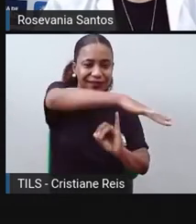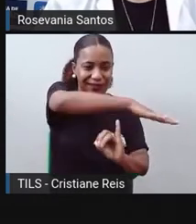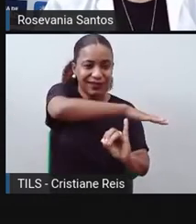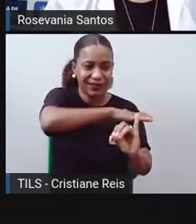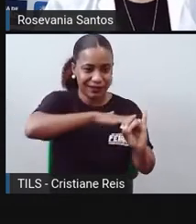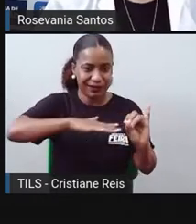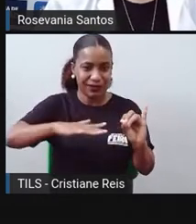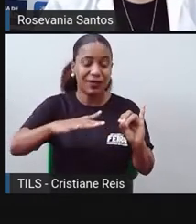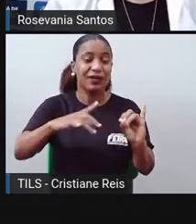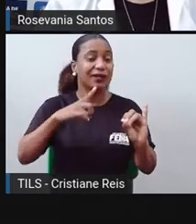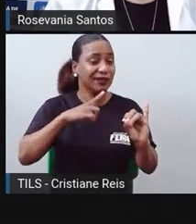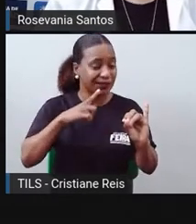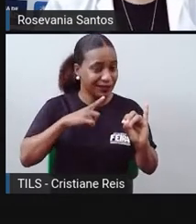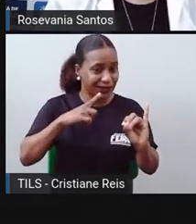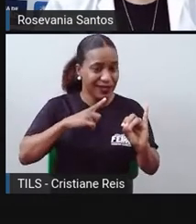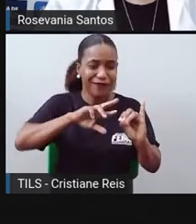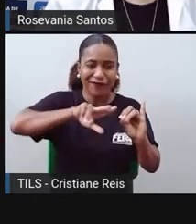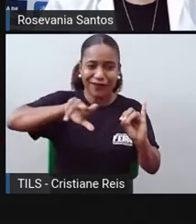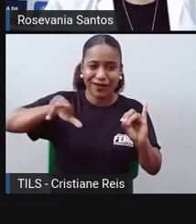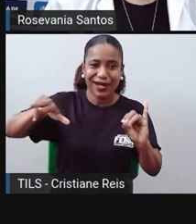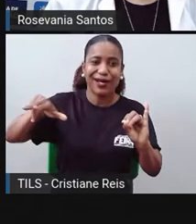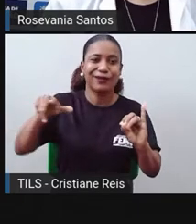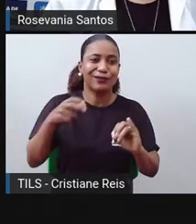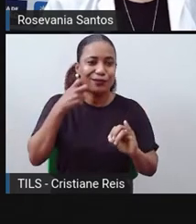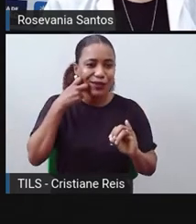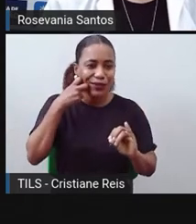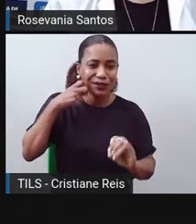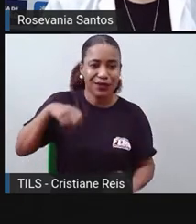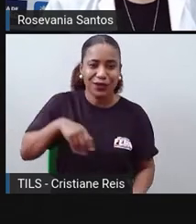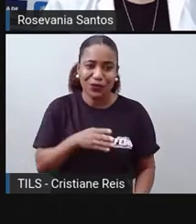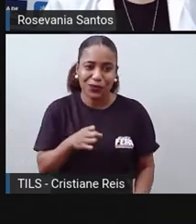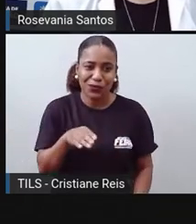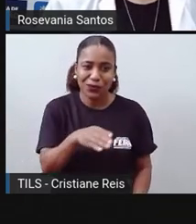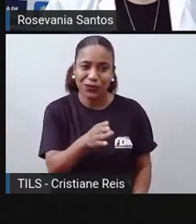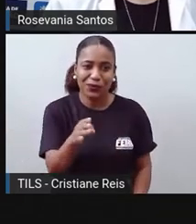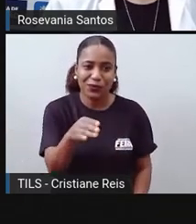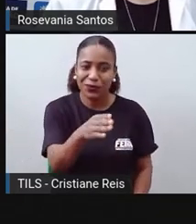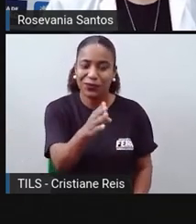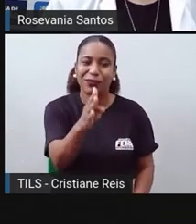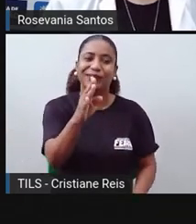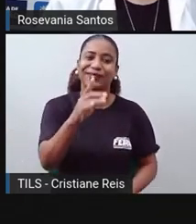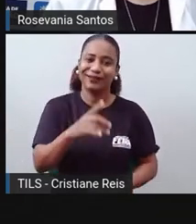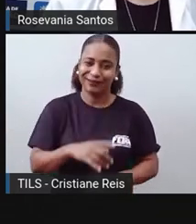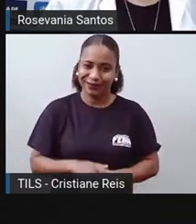invertebrados, constituindo em seu interior uma lagoa sem nenhuma